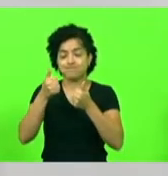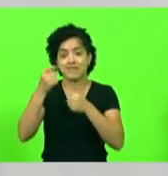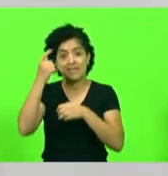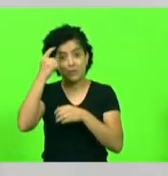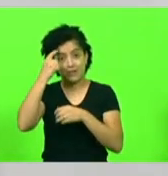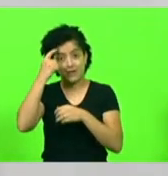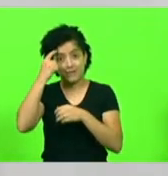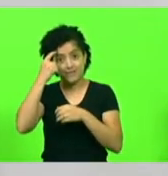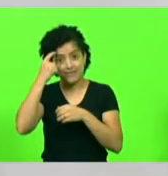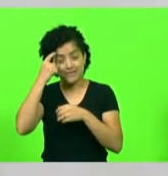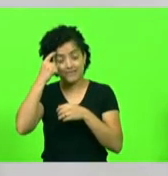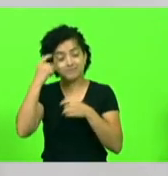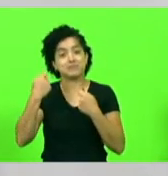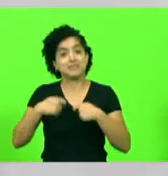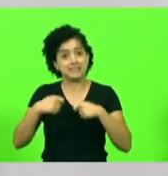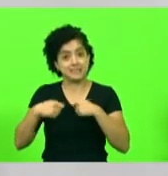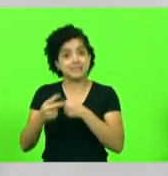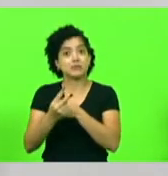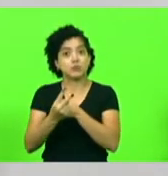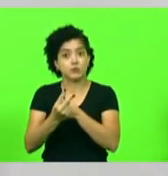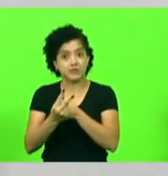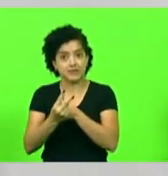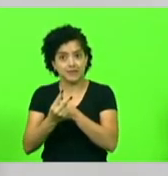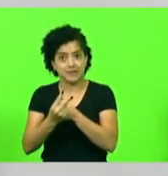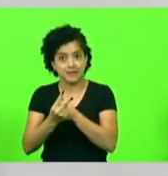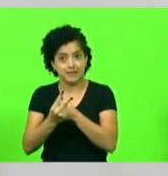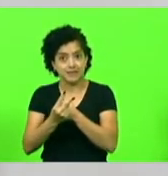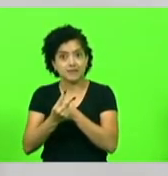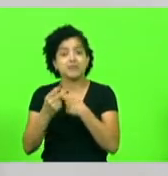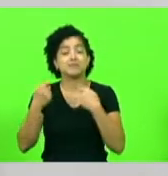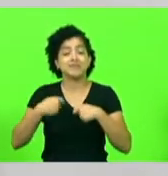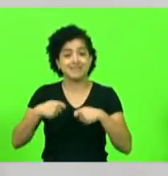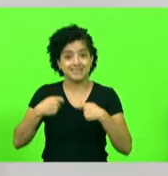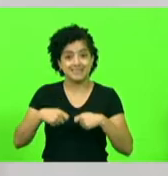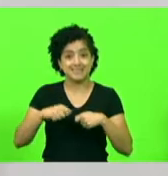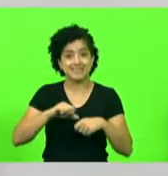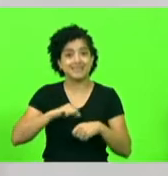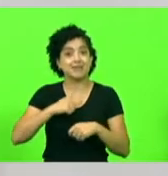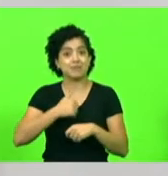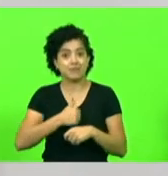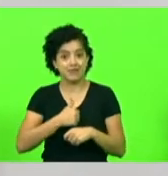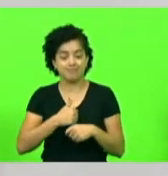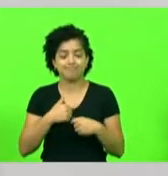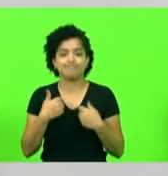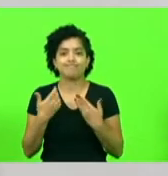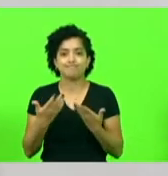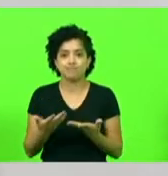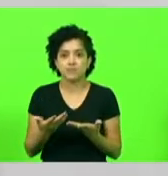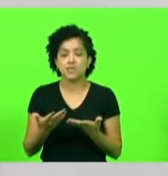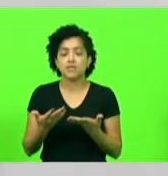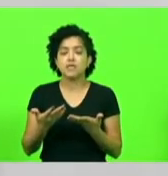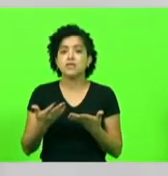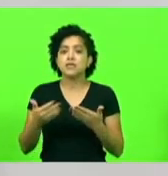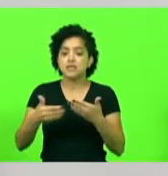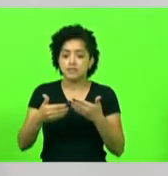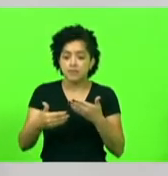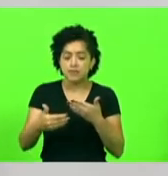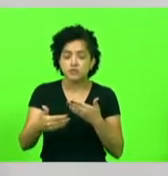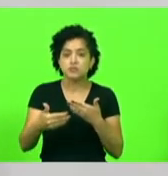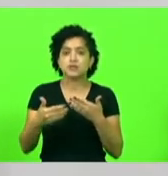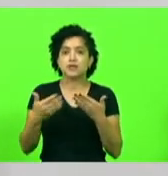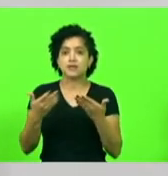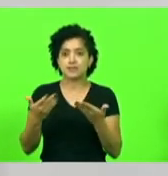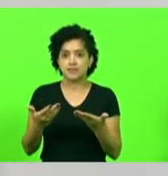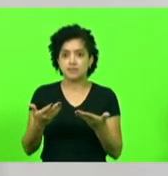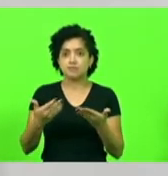cuidado com a cabeça, cuida da cabeça, você tem que estar bem. E, a partir daí, então, eu entrei numa